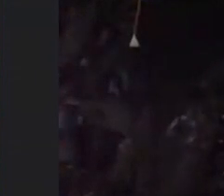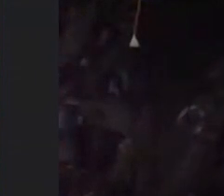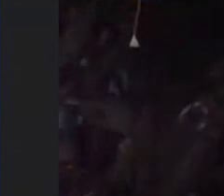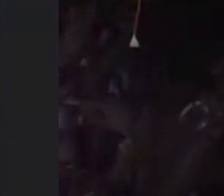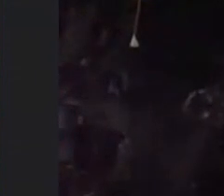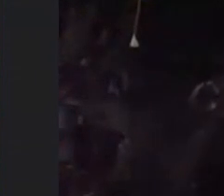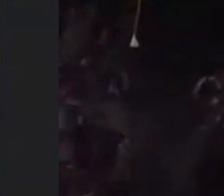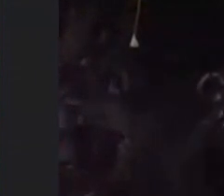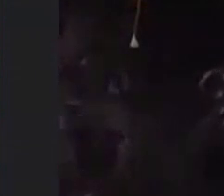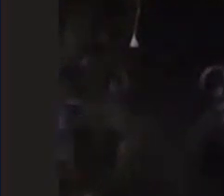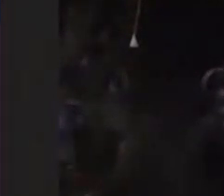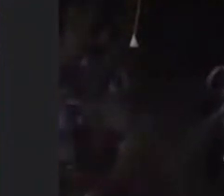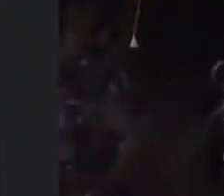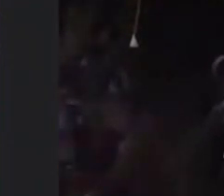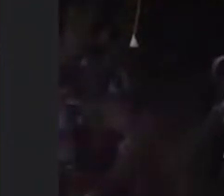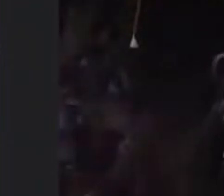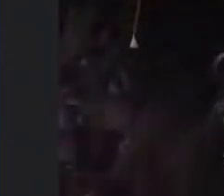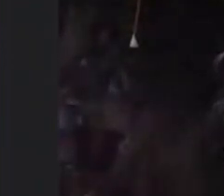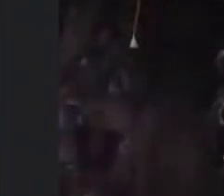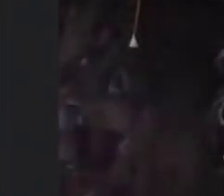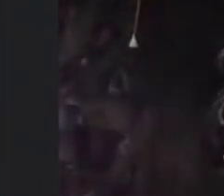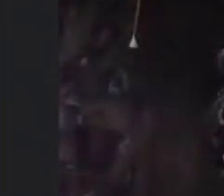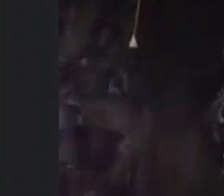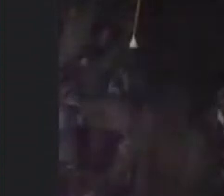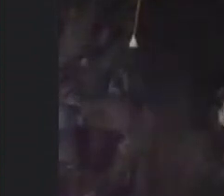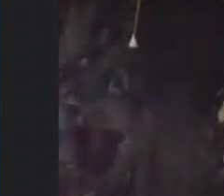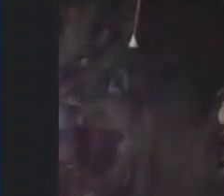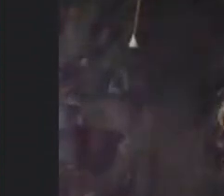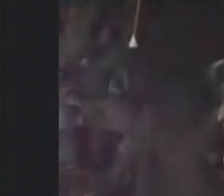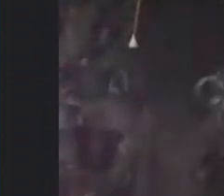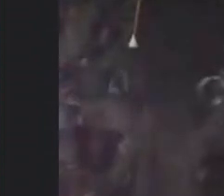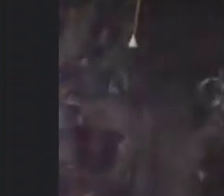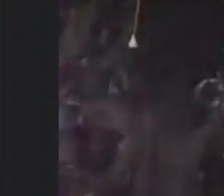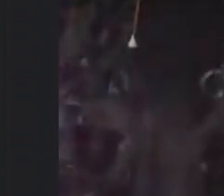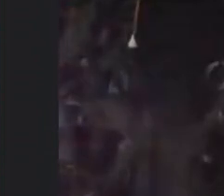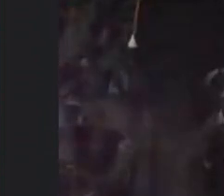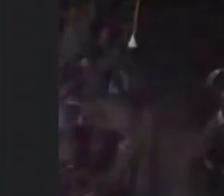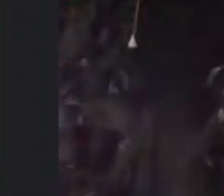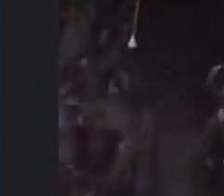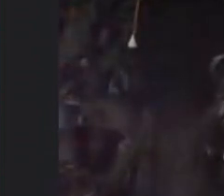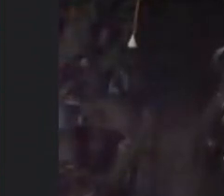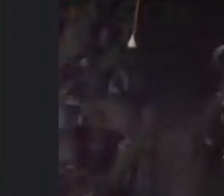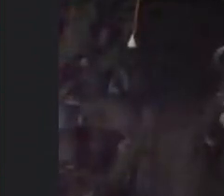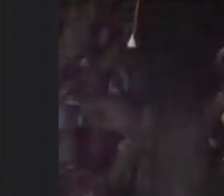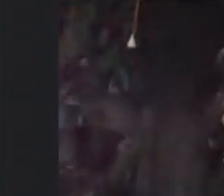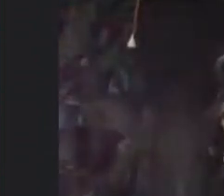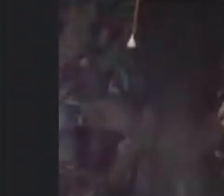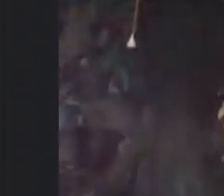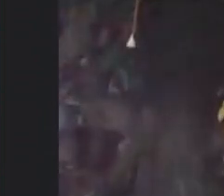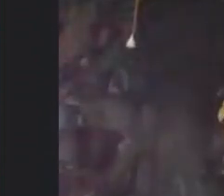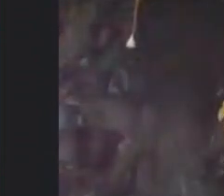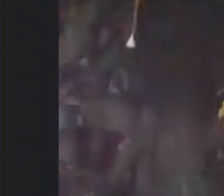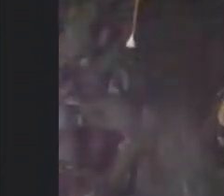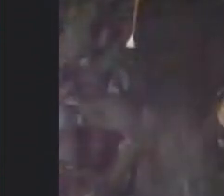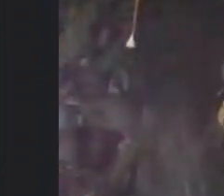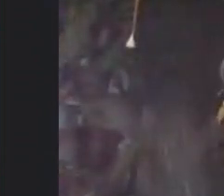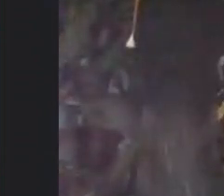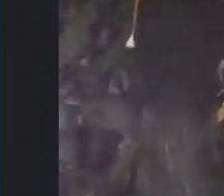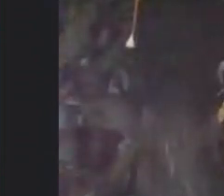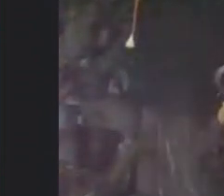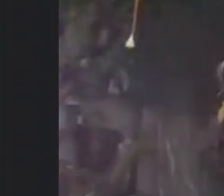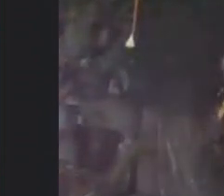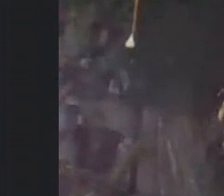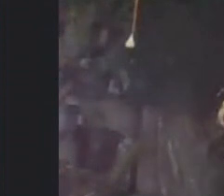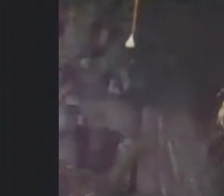possam ser identificadas como brancas mas pra mim o foco do debate não é esse não deve ser esse o